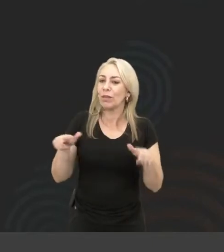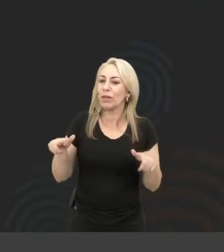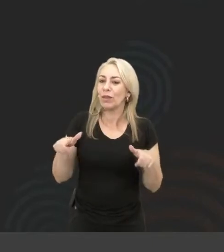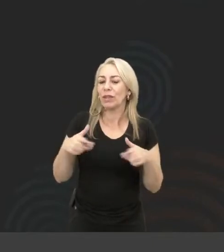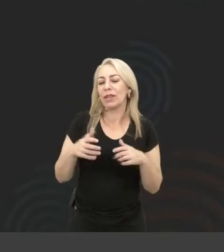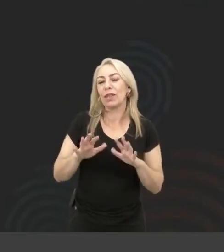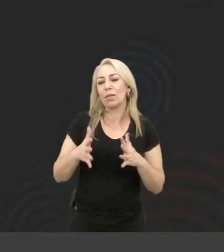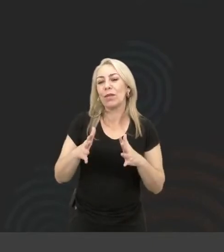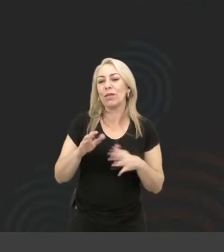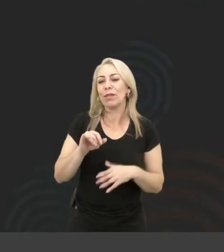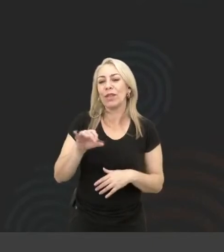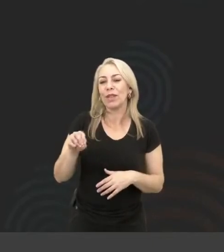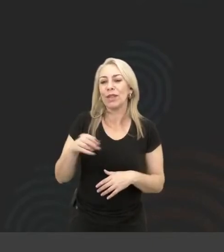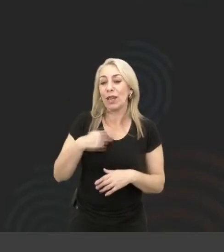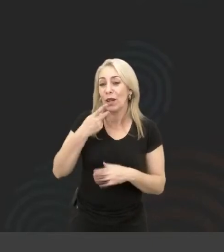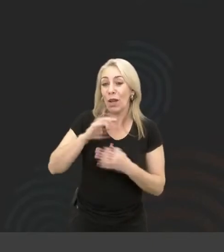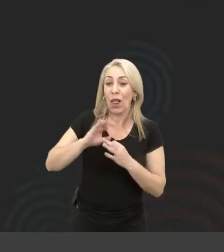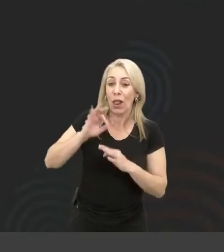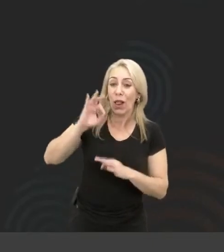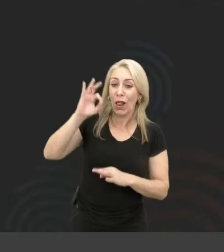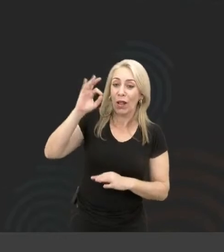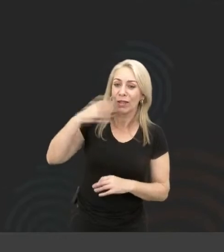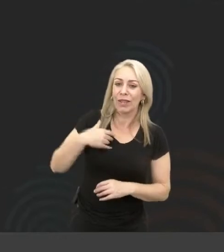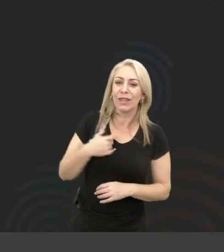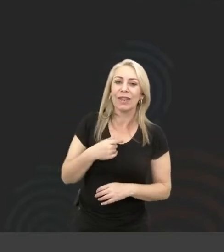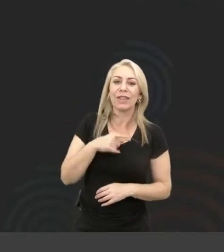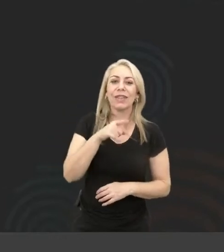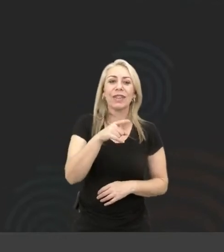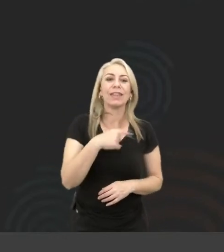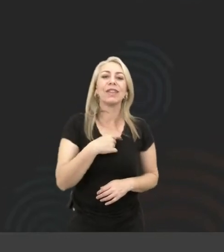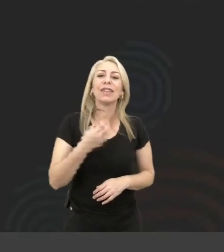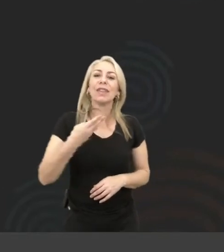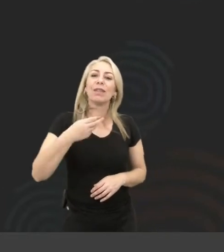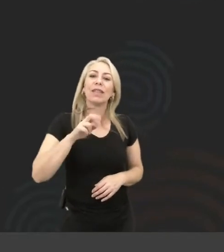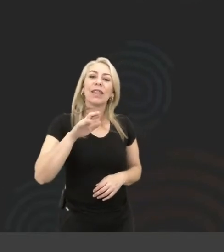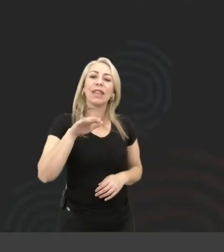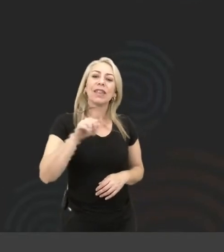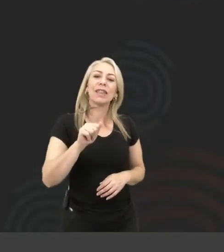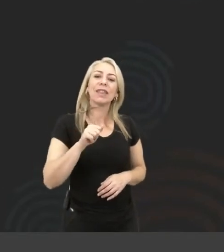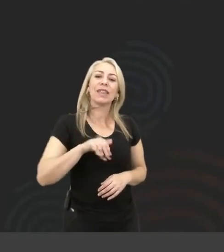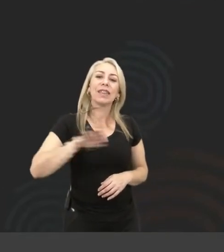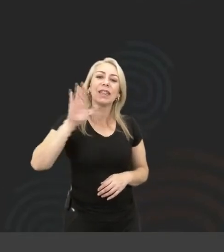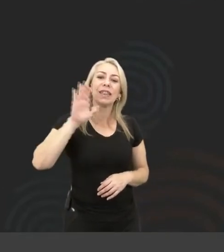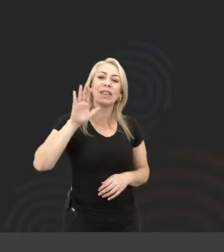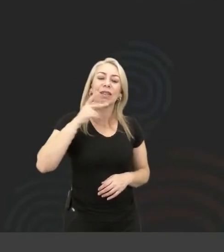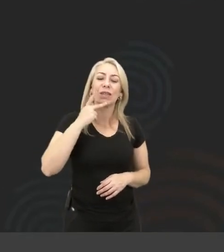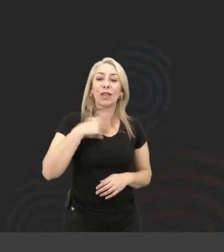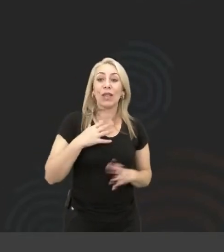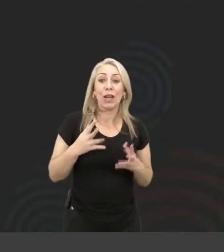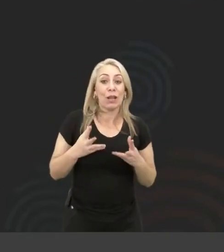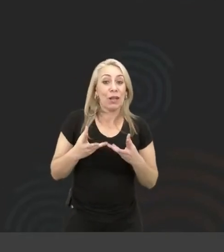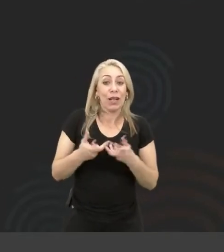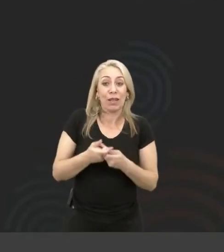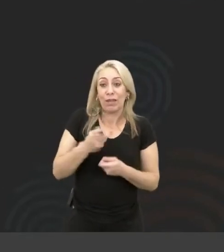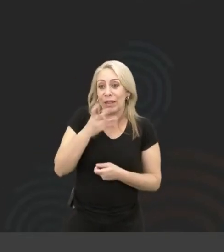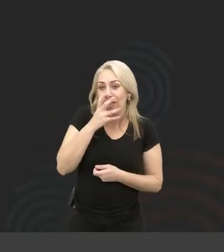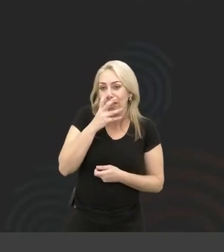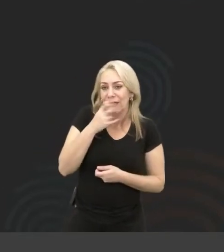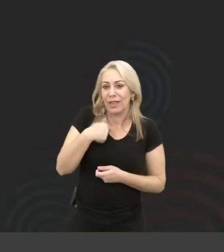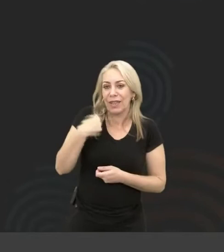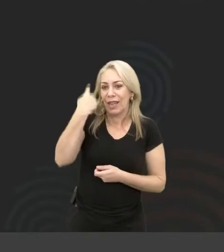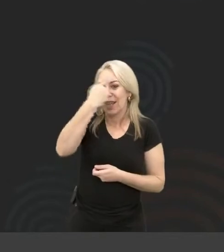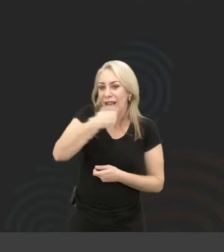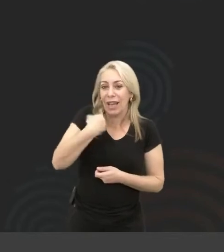Acho que é mais ou menos isso. Falo muito, né, gente? Não, pelo amor de Deus, eu estou maravilhada aqui. Estou, assim, com cara de